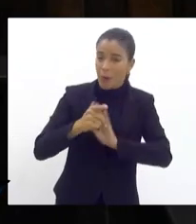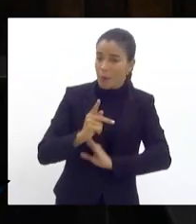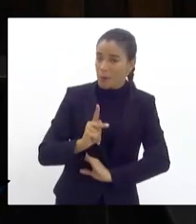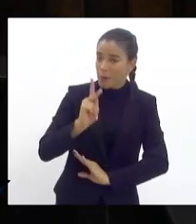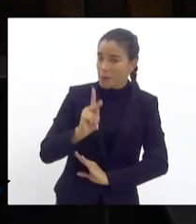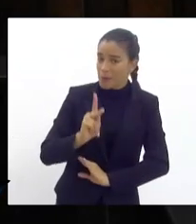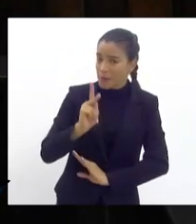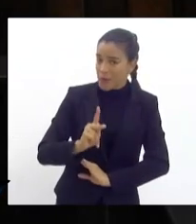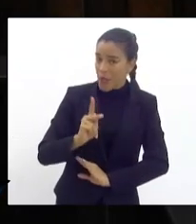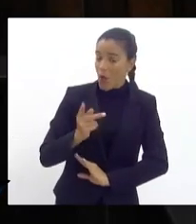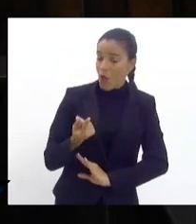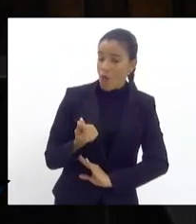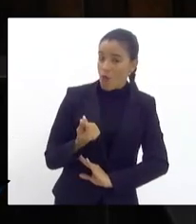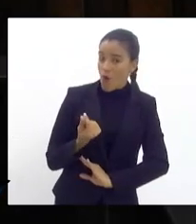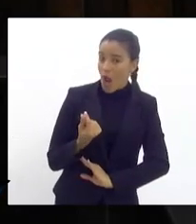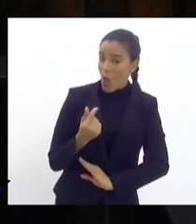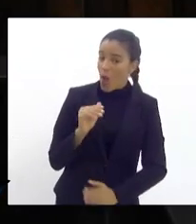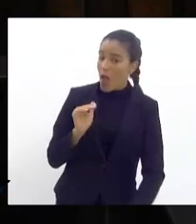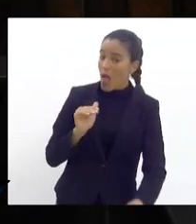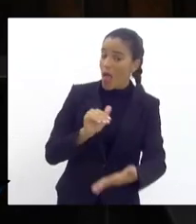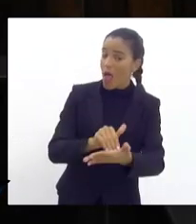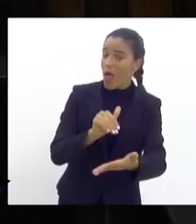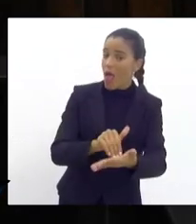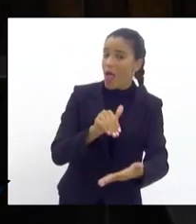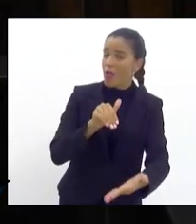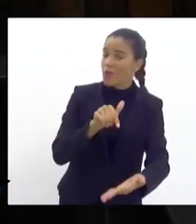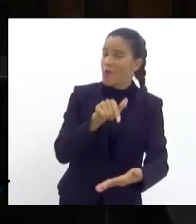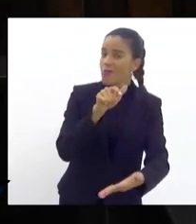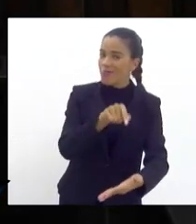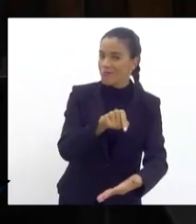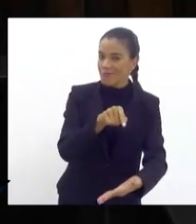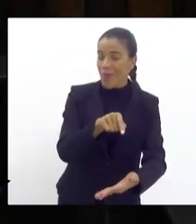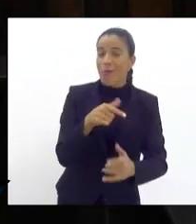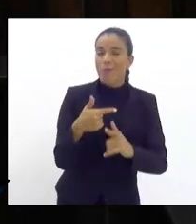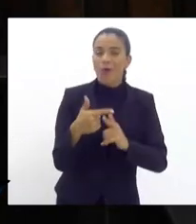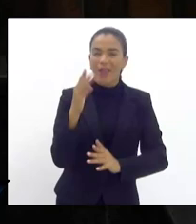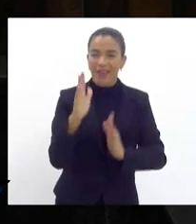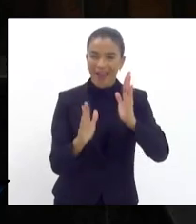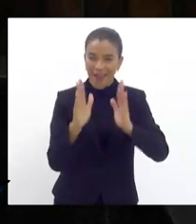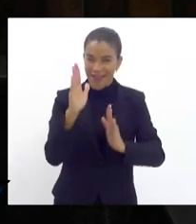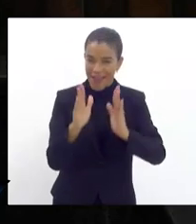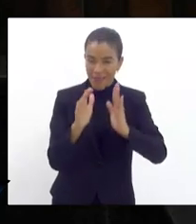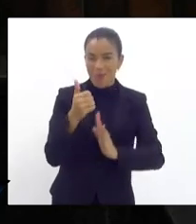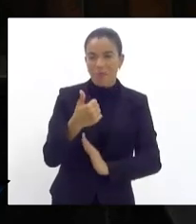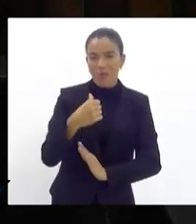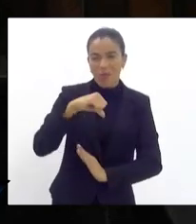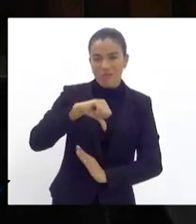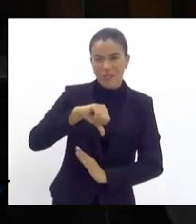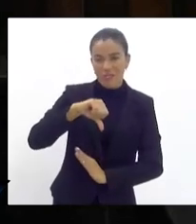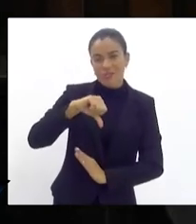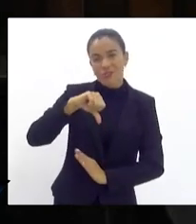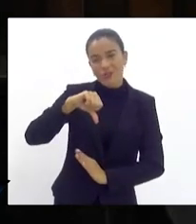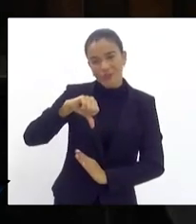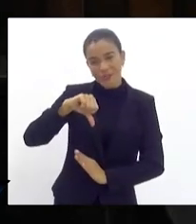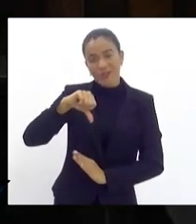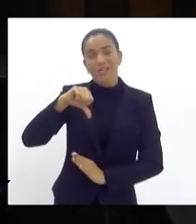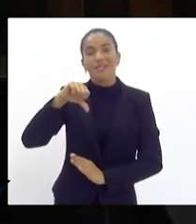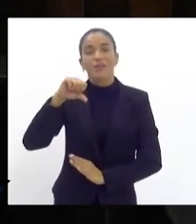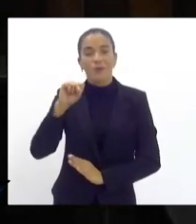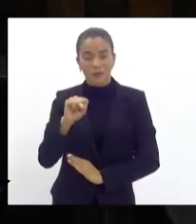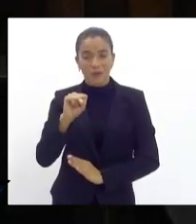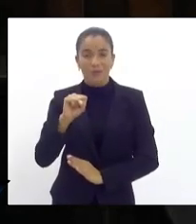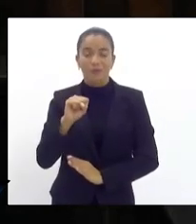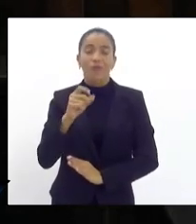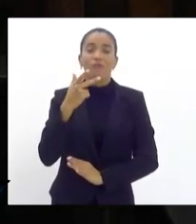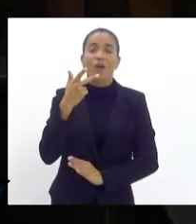a tributação é no destino. Porque a época quando a Constituição Federal implementou o